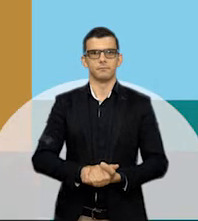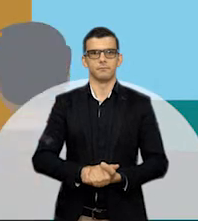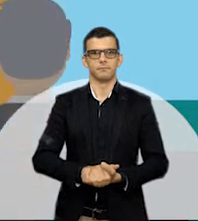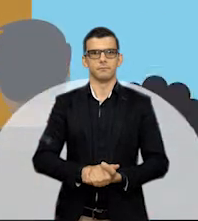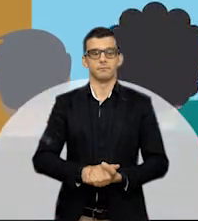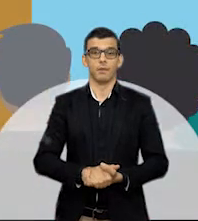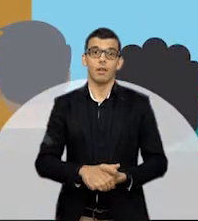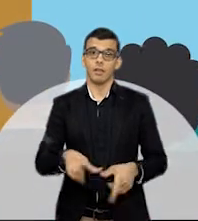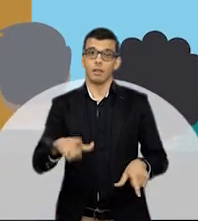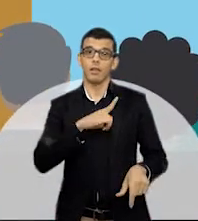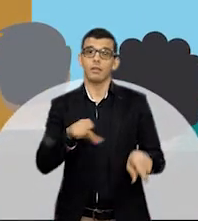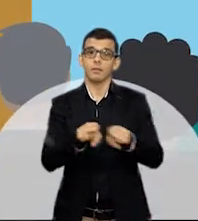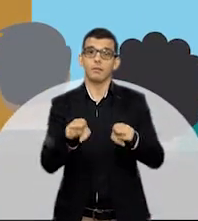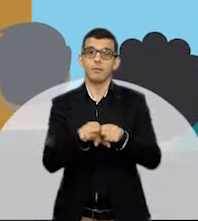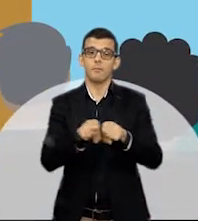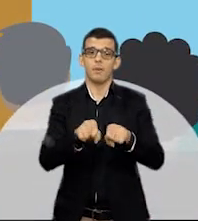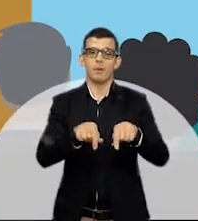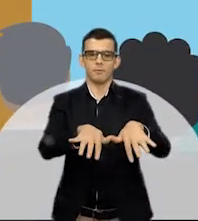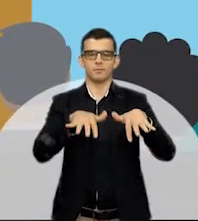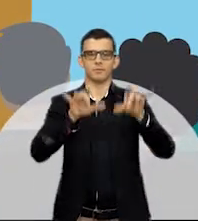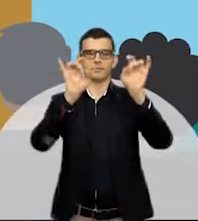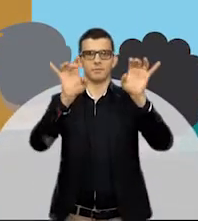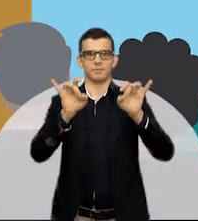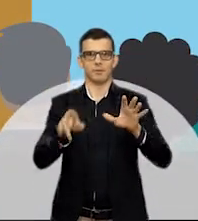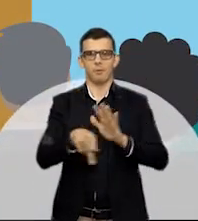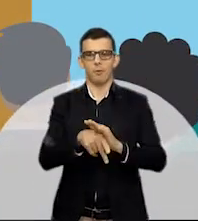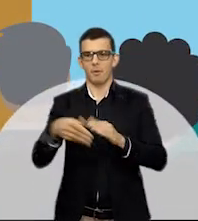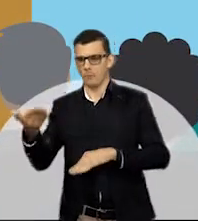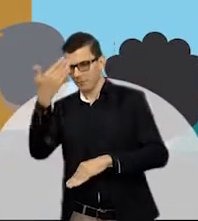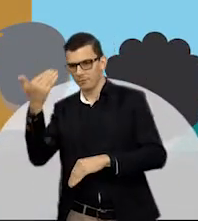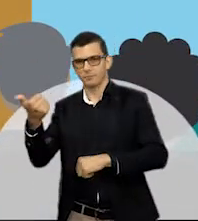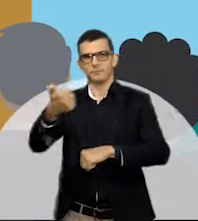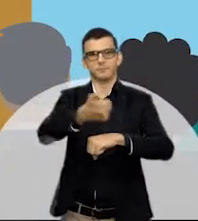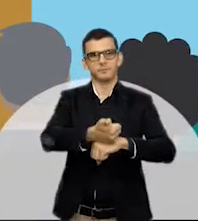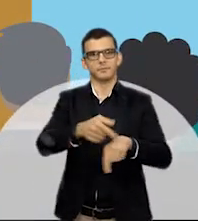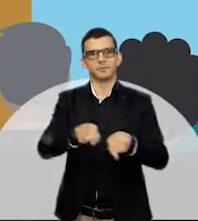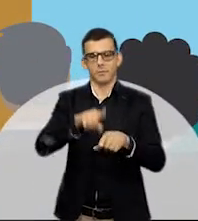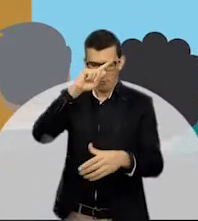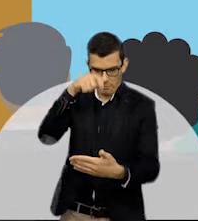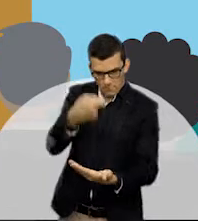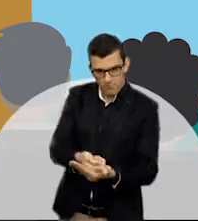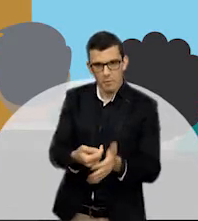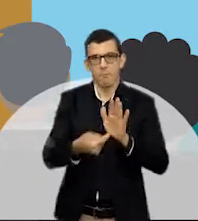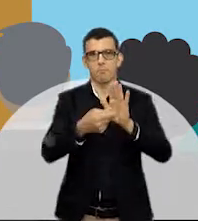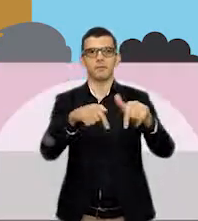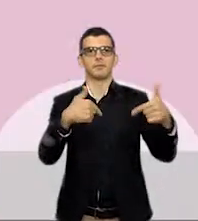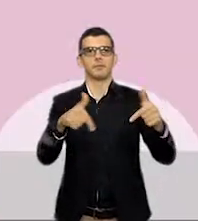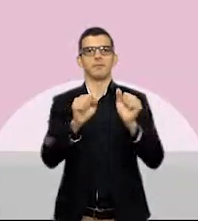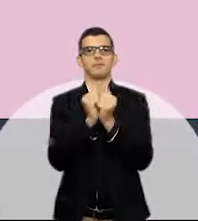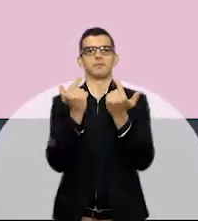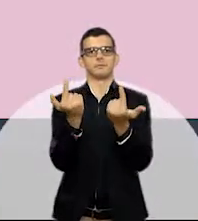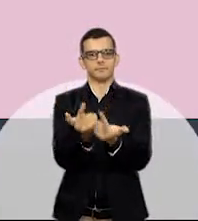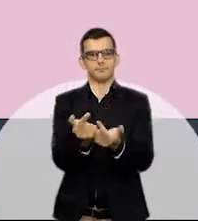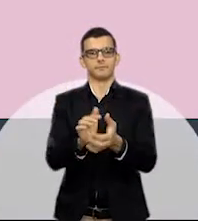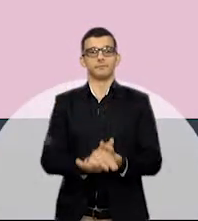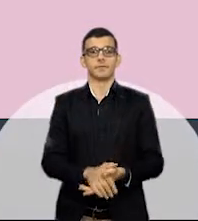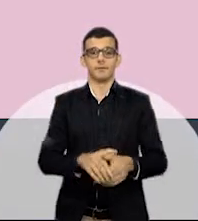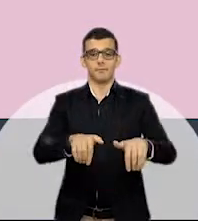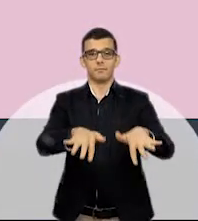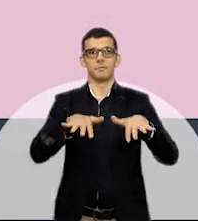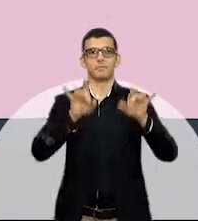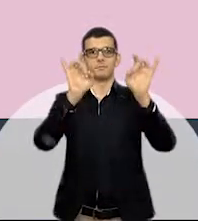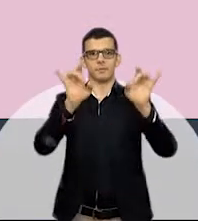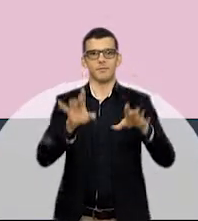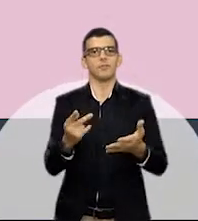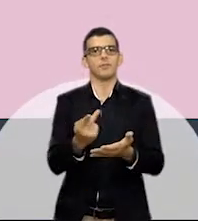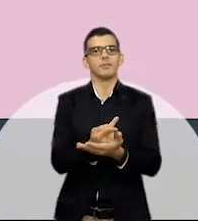solenes, para comemorações de posse, homenagens e instalação dos trabalhos legislativos. Uma sessão especial é